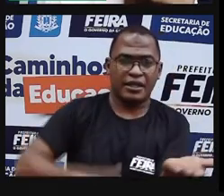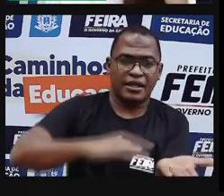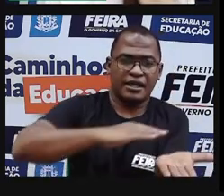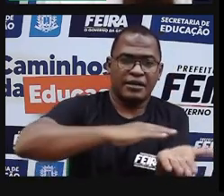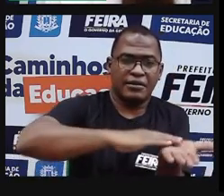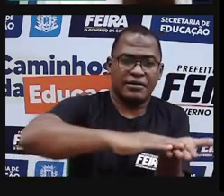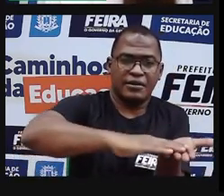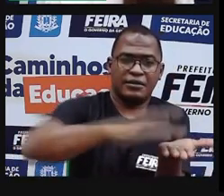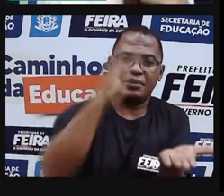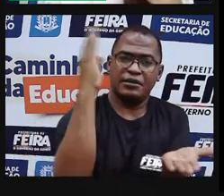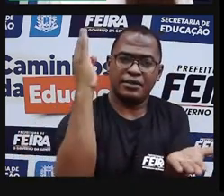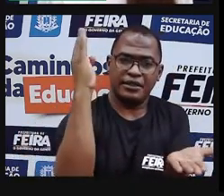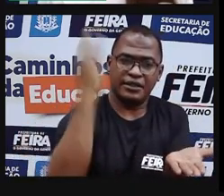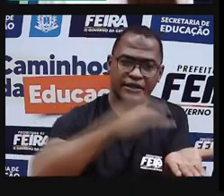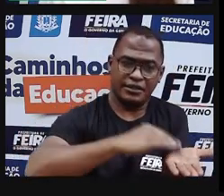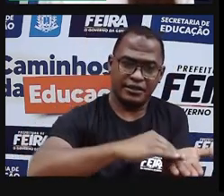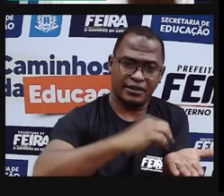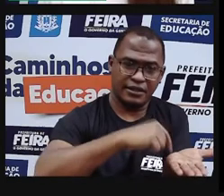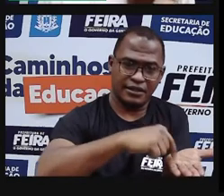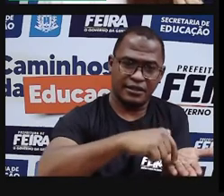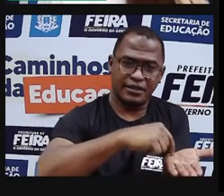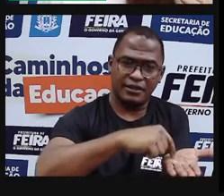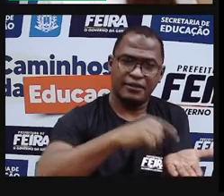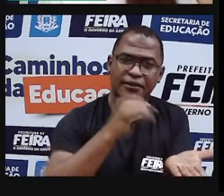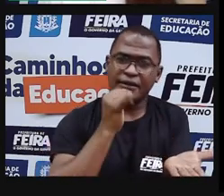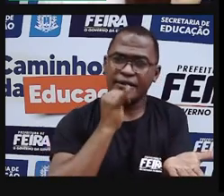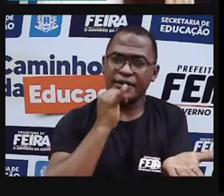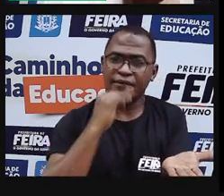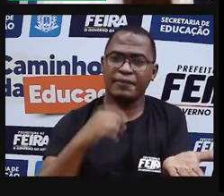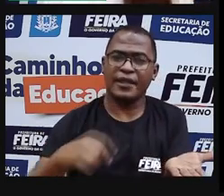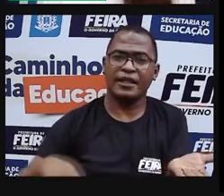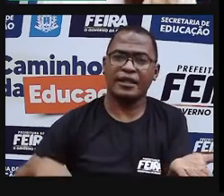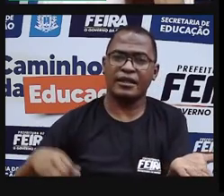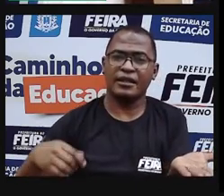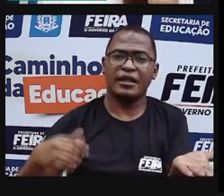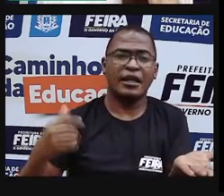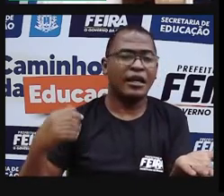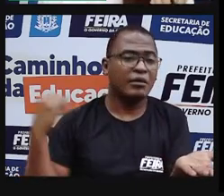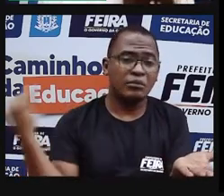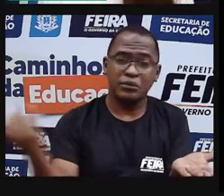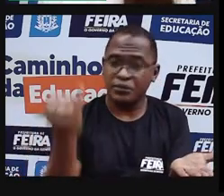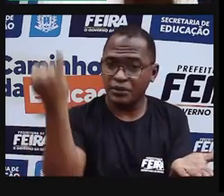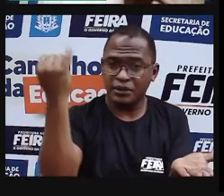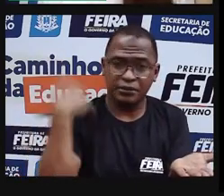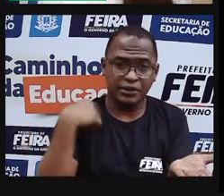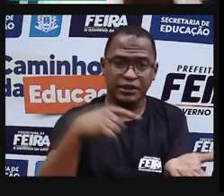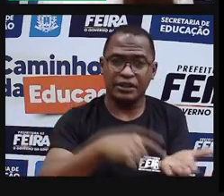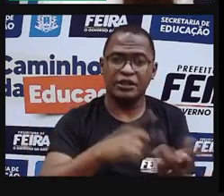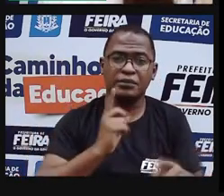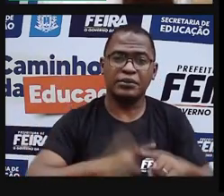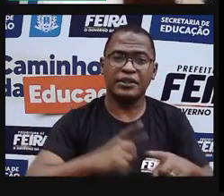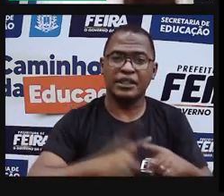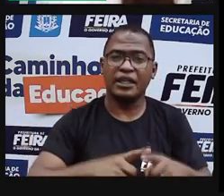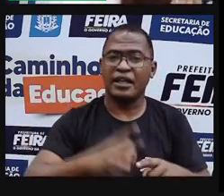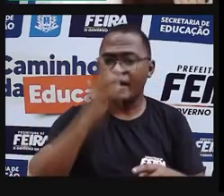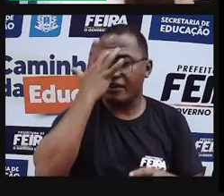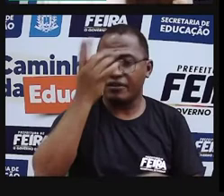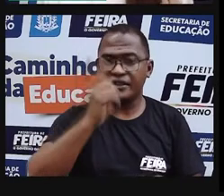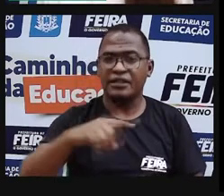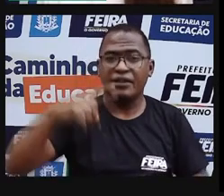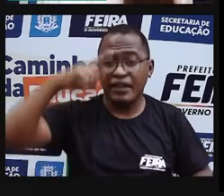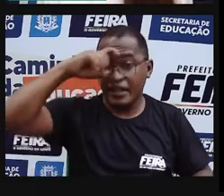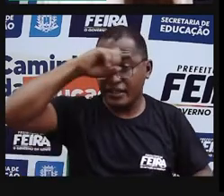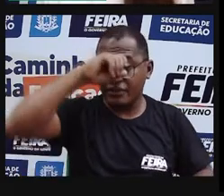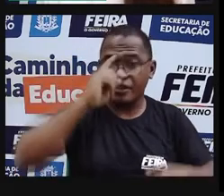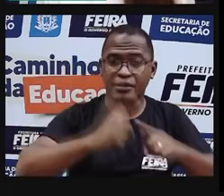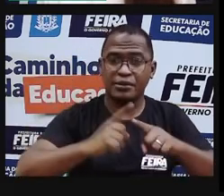lindo, esse trabalho deve ser muito valorizado, é uma arte muito minuciosa, porque realmente esses